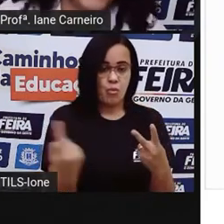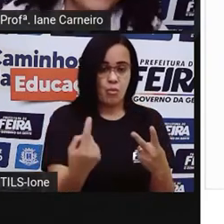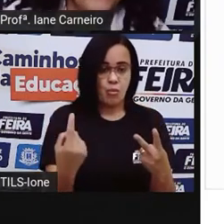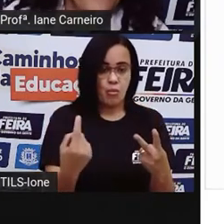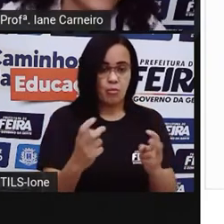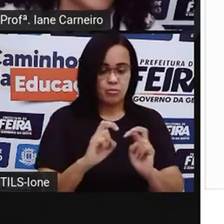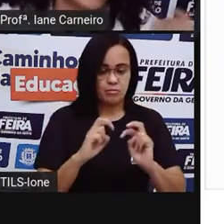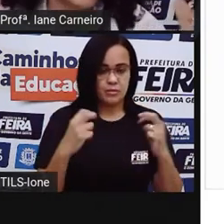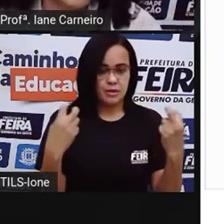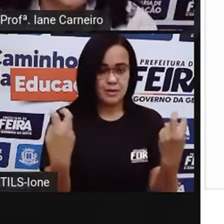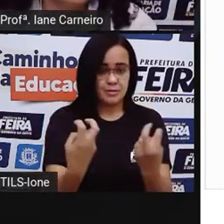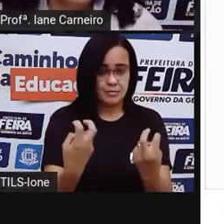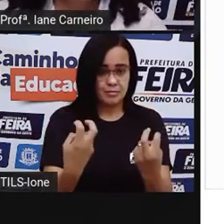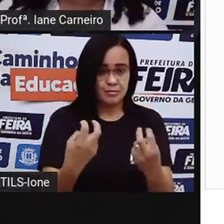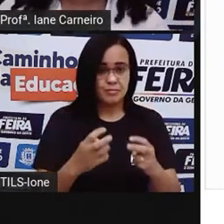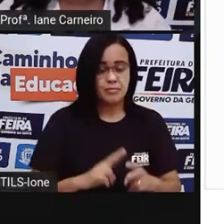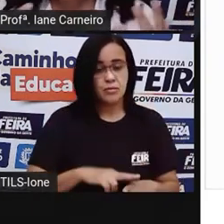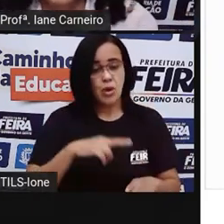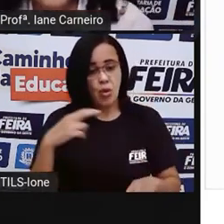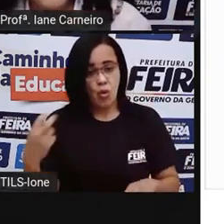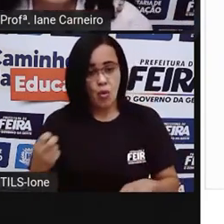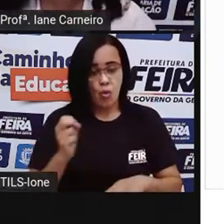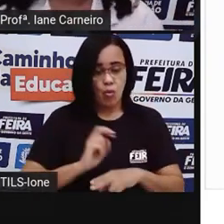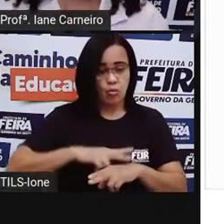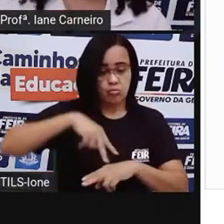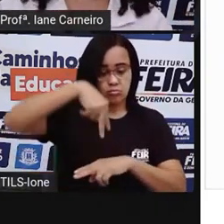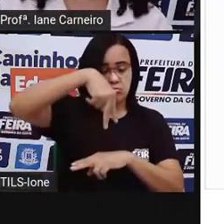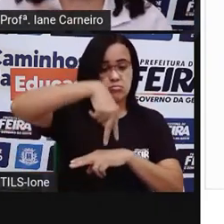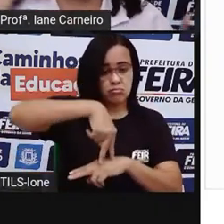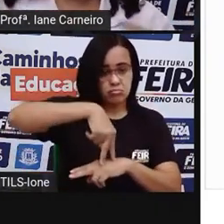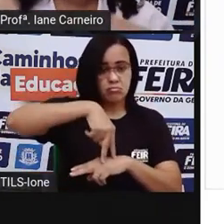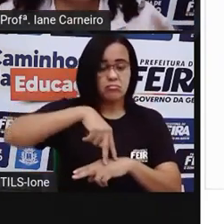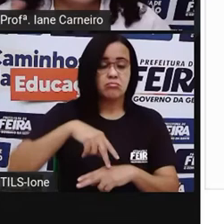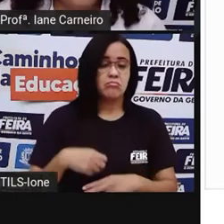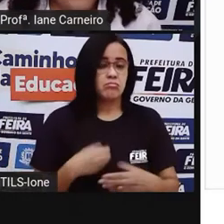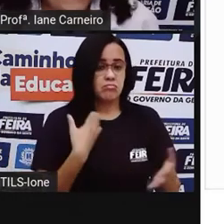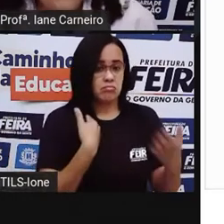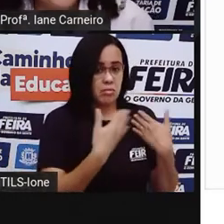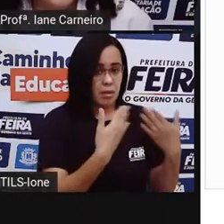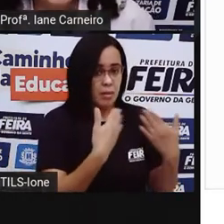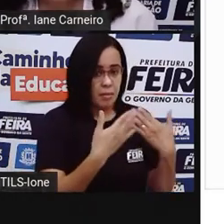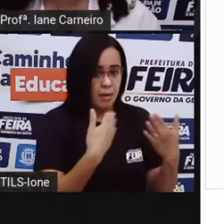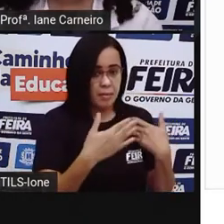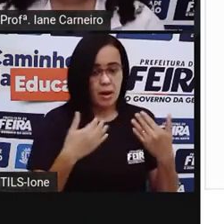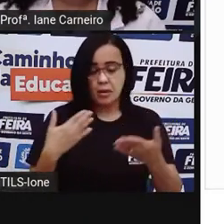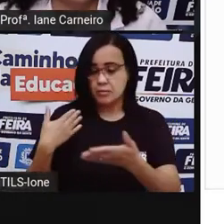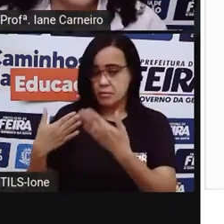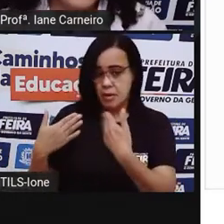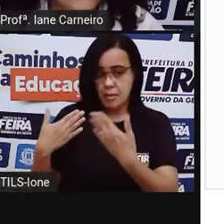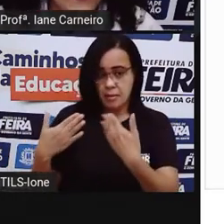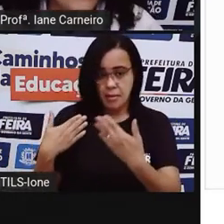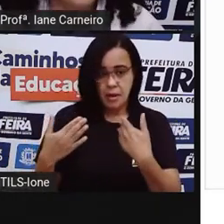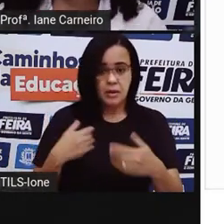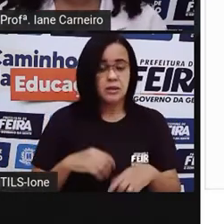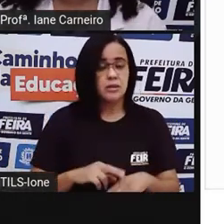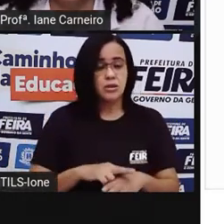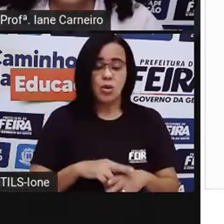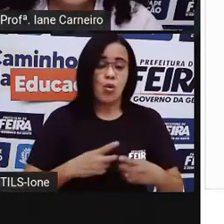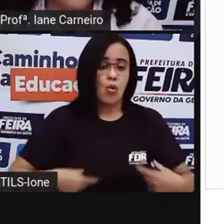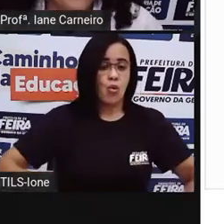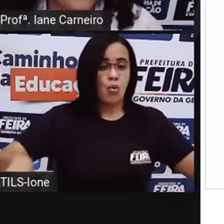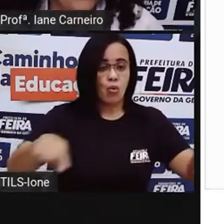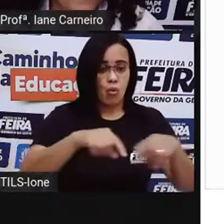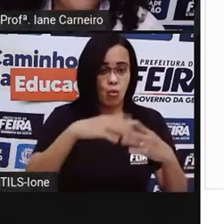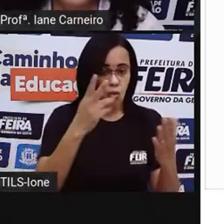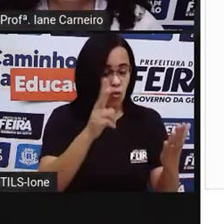fazer, por exemplo, uma apresentação de um conto, né? Quando a gente vai fazer um bate-papo, né? Vai fazer uma roda de leitura, uma